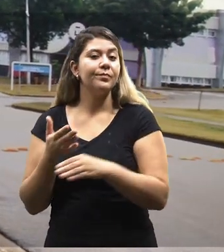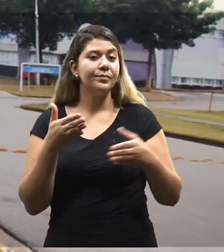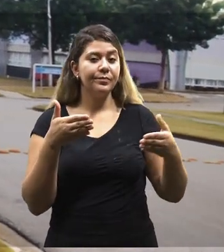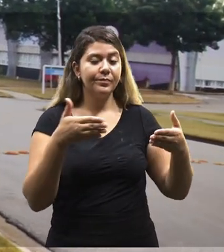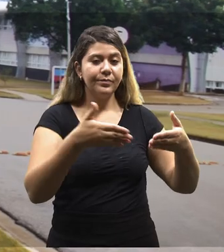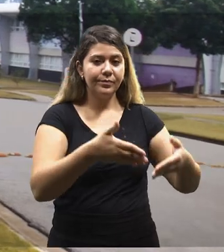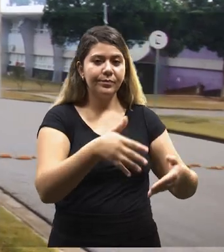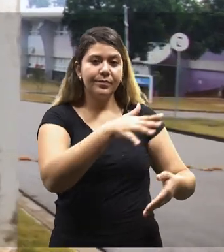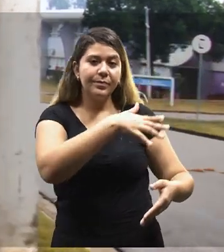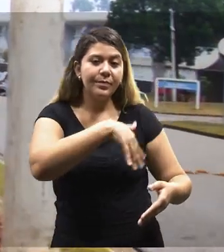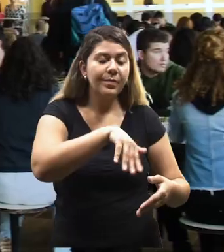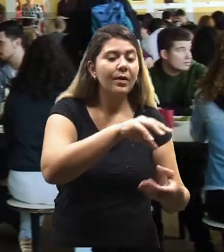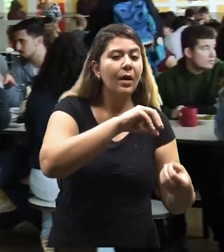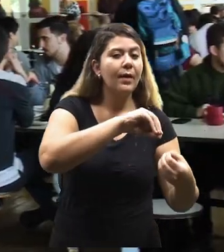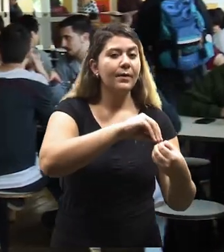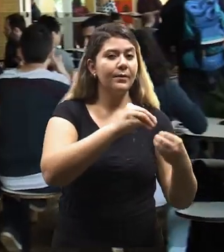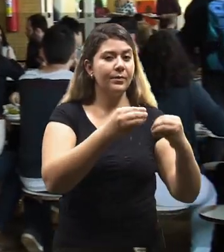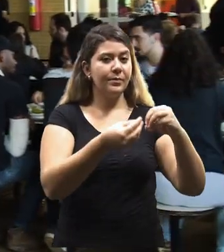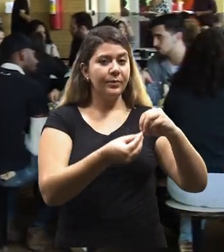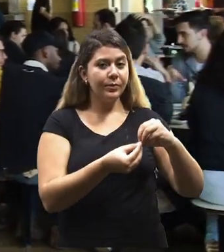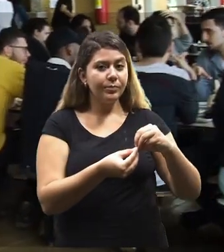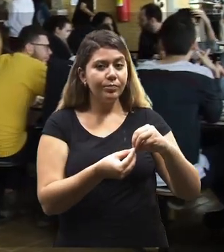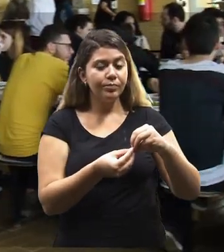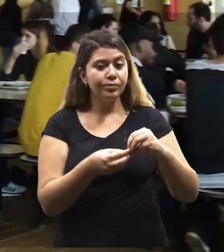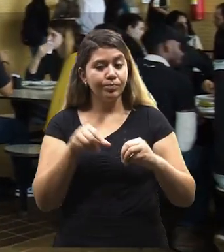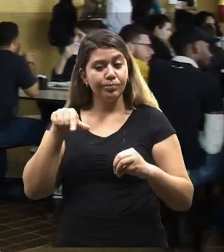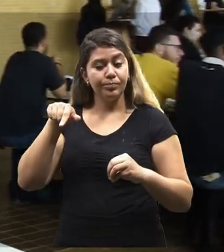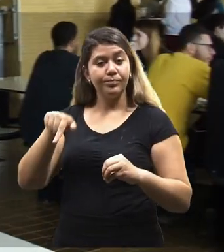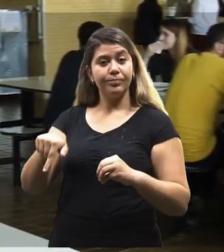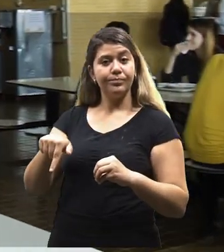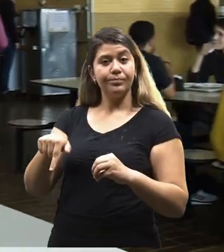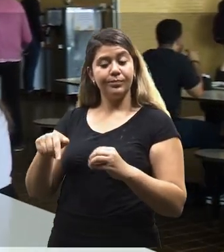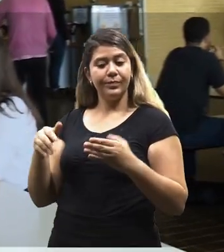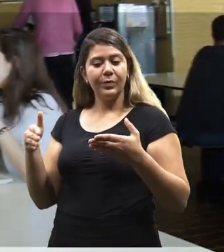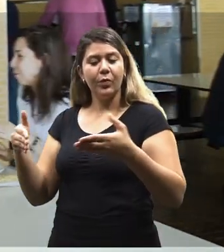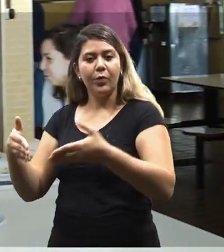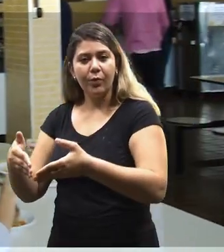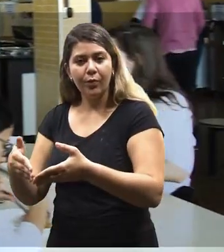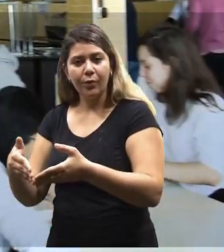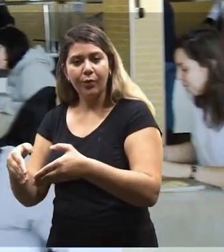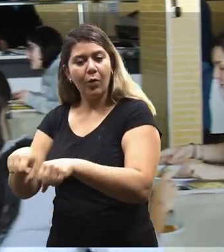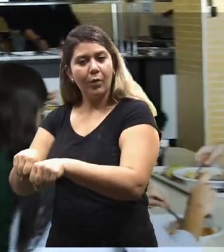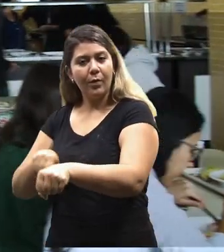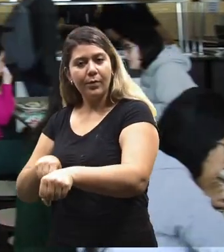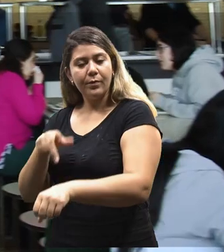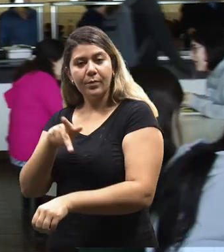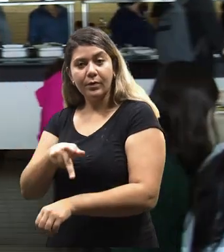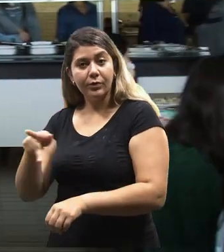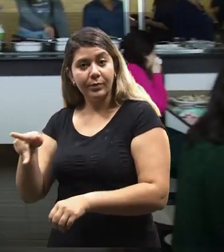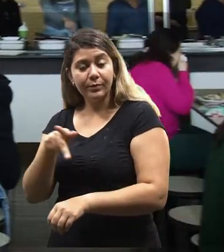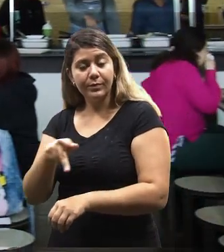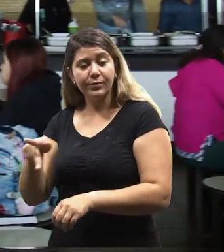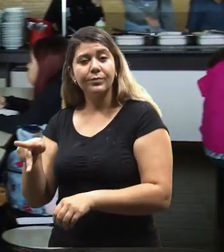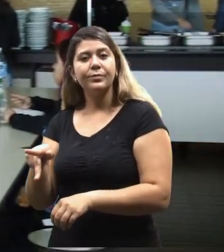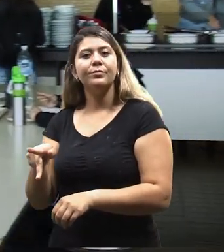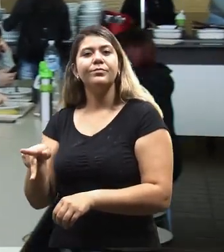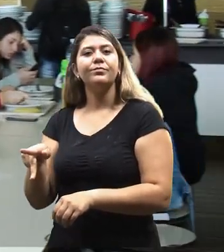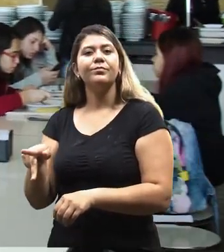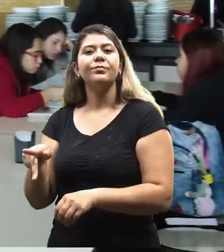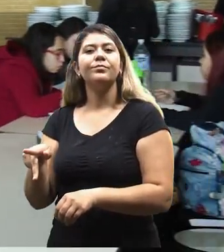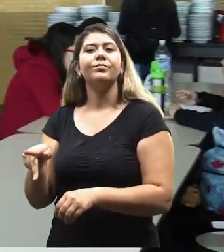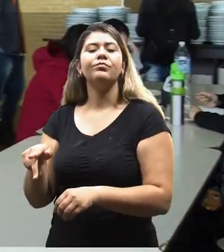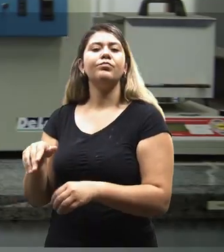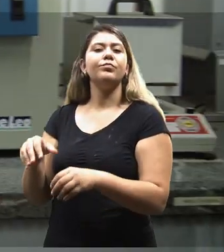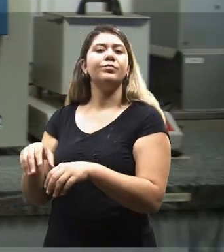específicas da área de biologia e as disciplinas voltadas à formação docente, as